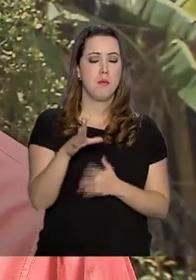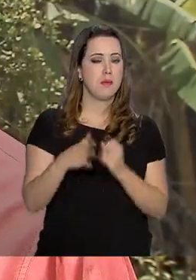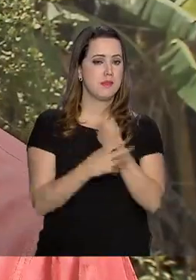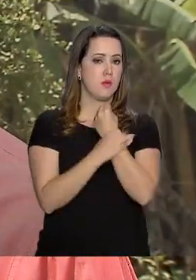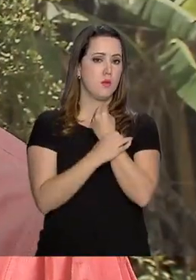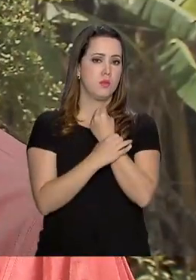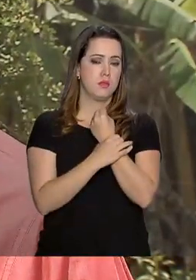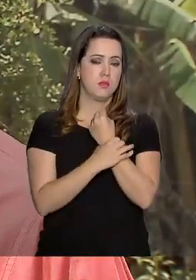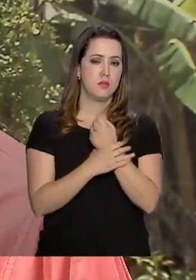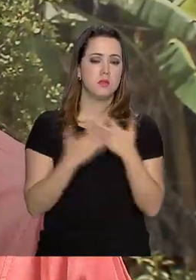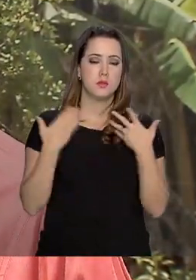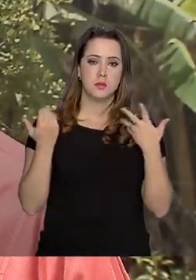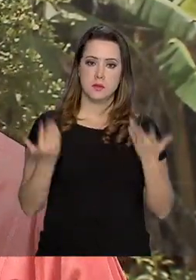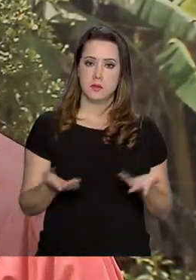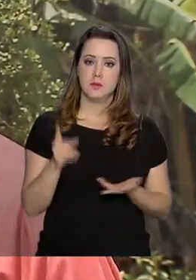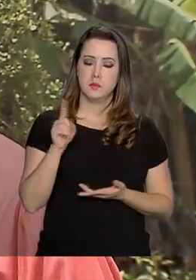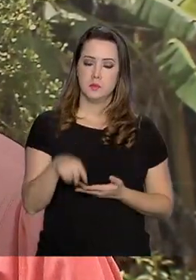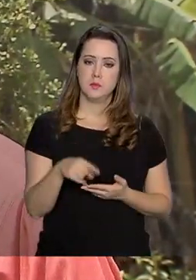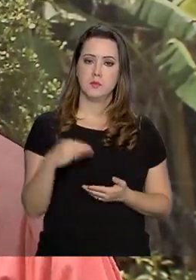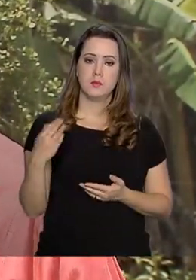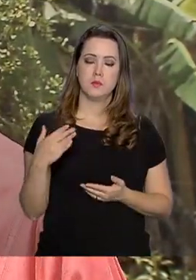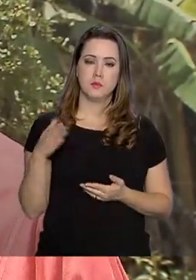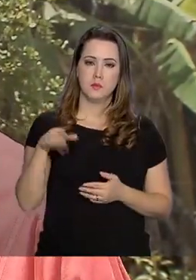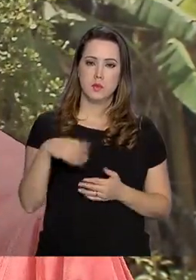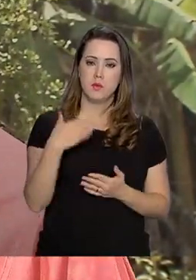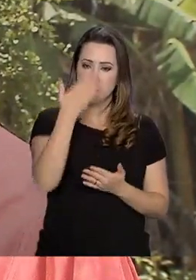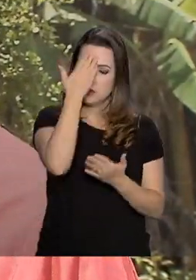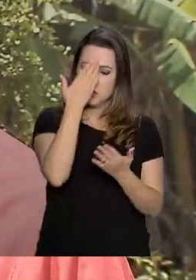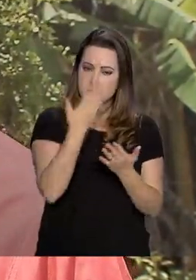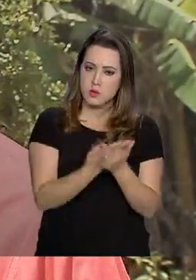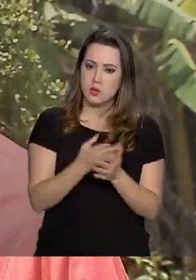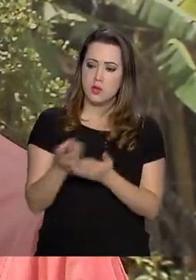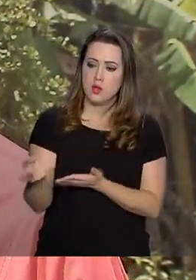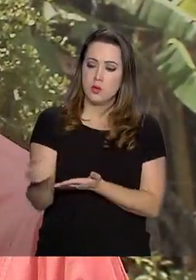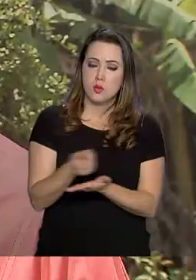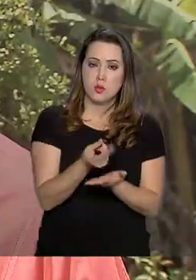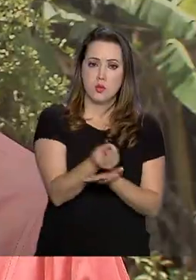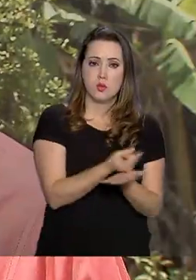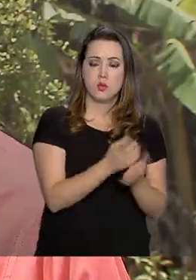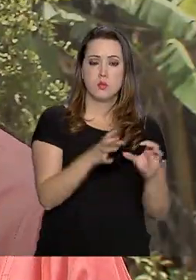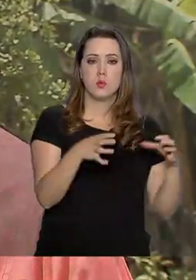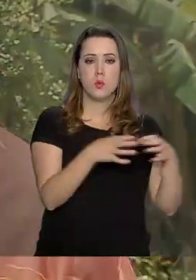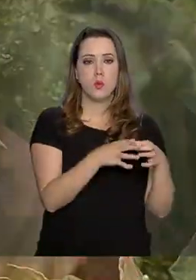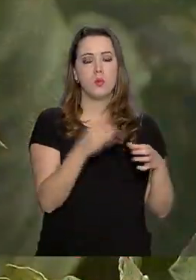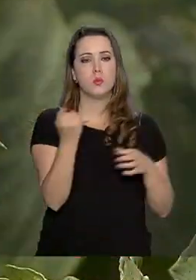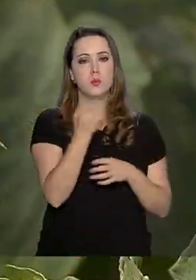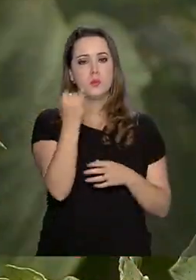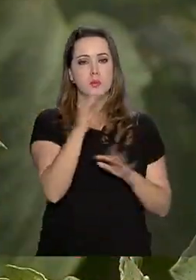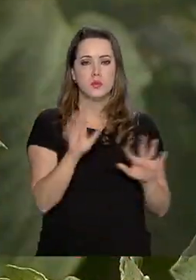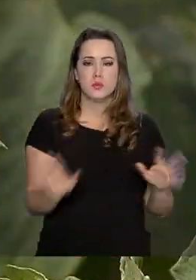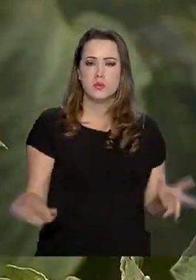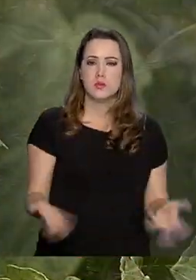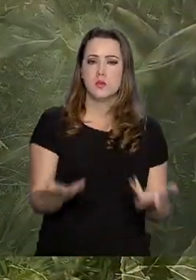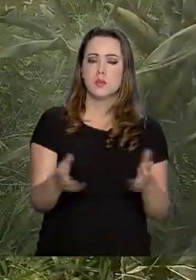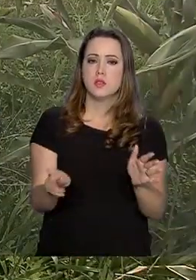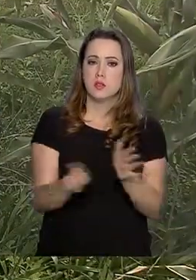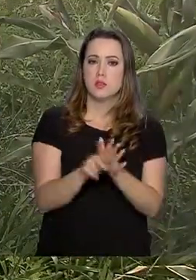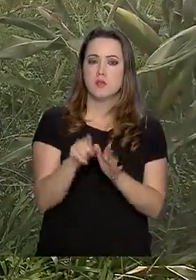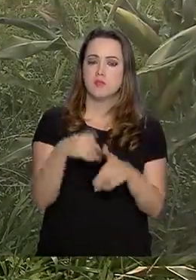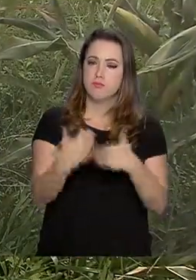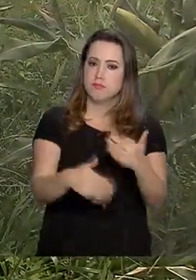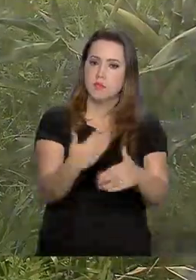segura. Então, isso acaba trazendo credibilidade e rentabilidade para esses produtores, fomentando sua produção,